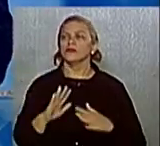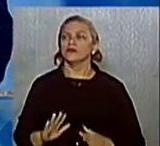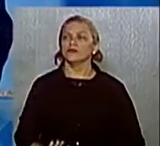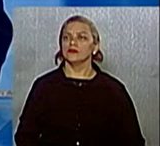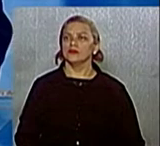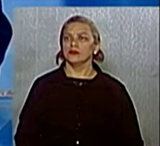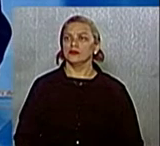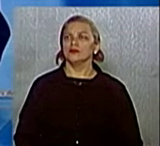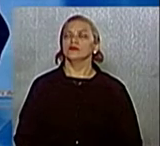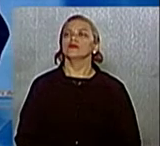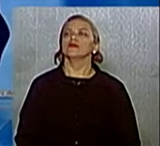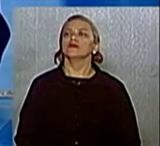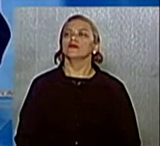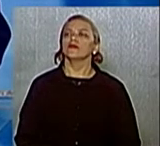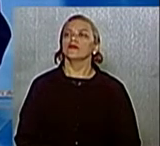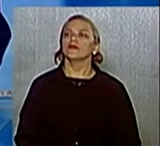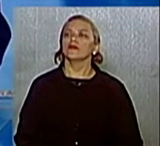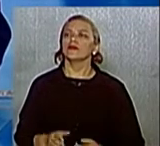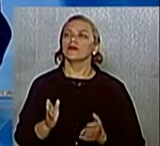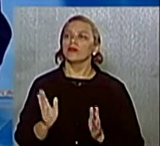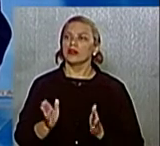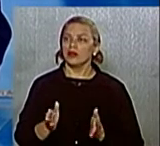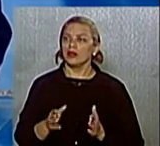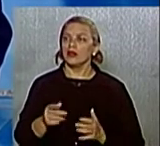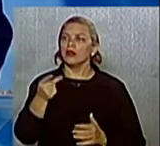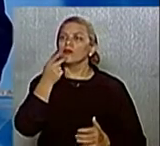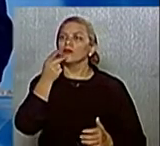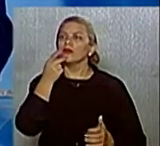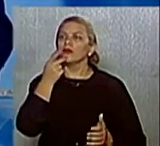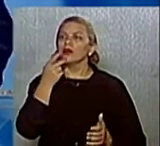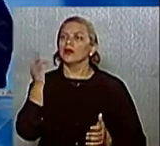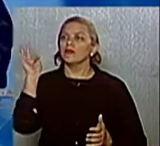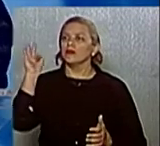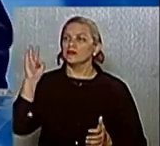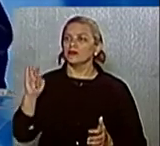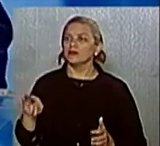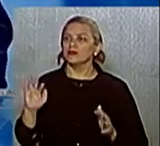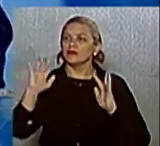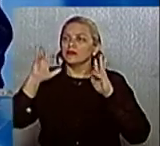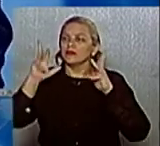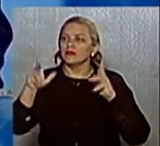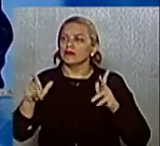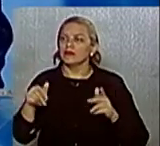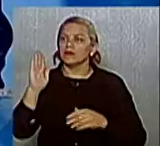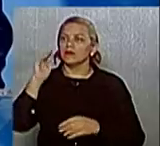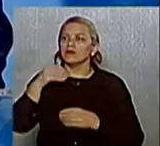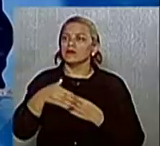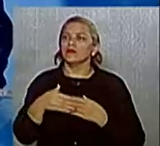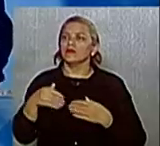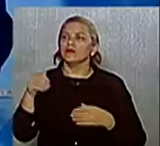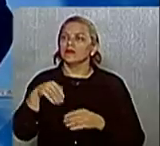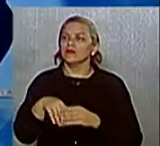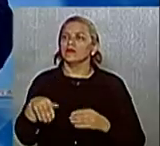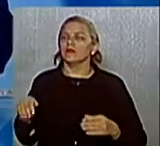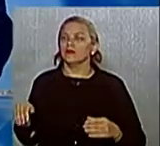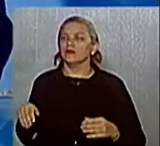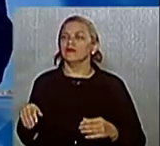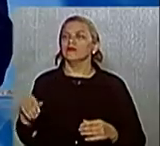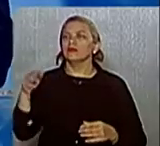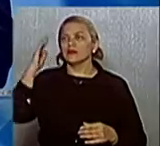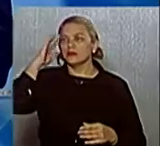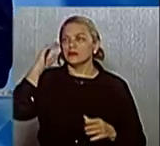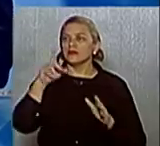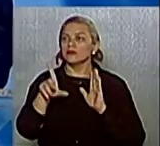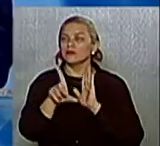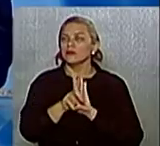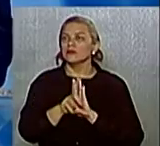Daqui a pouco, as considerações finais dos candidatos à prefeitura de Guaratinguetá e nós vamos saber se algum candidato terá direito de resposta. Nós voltamos